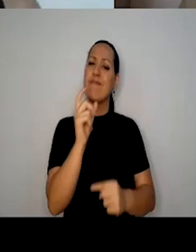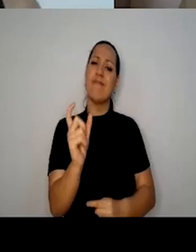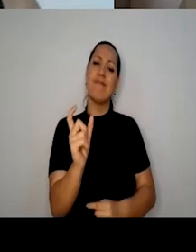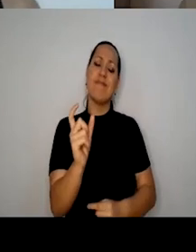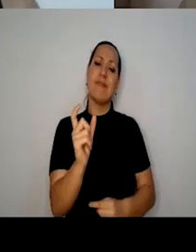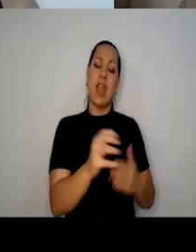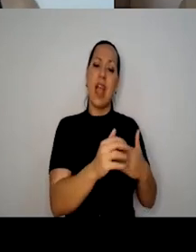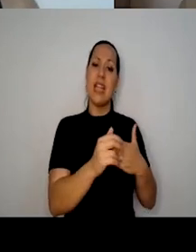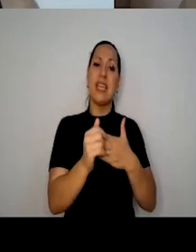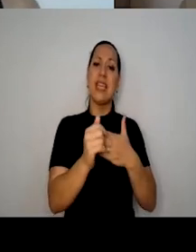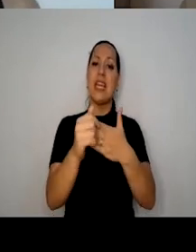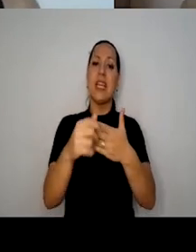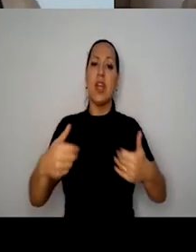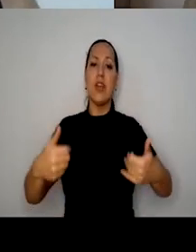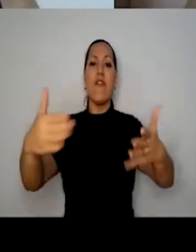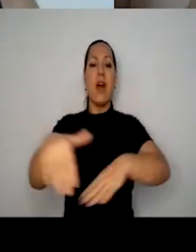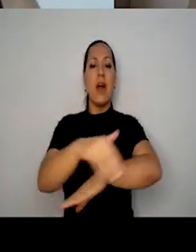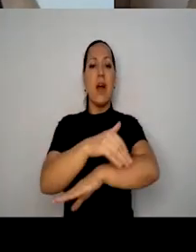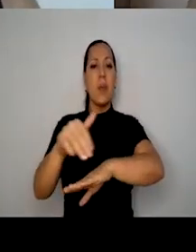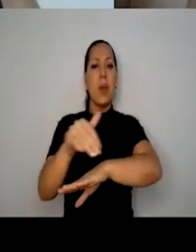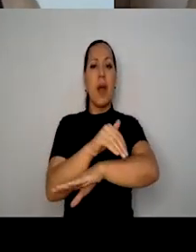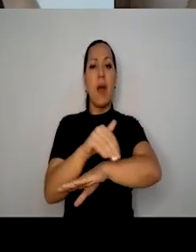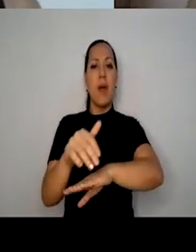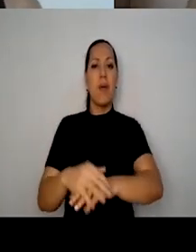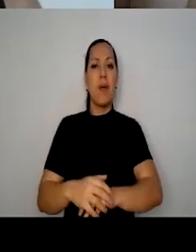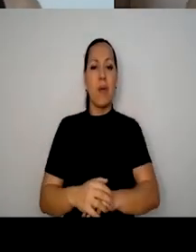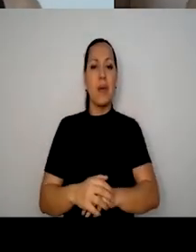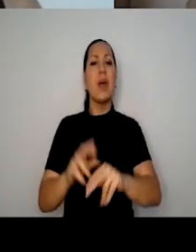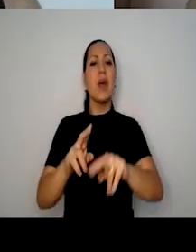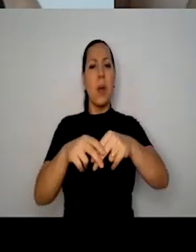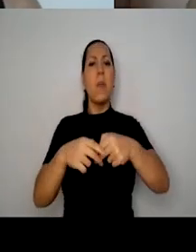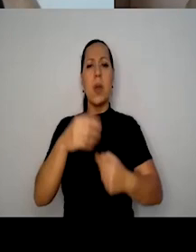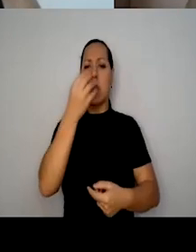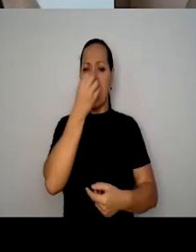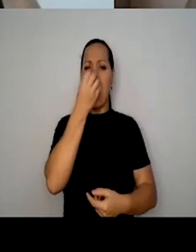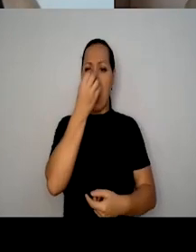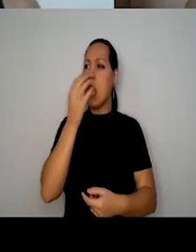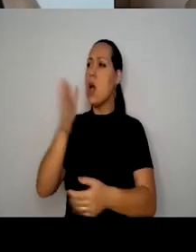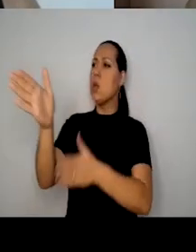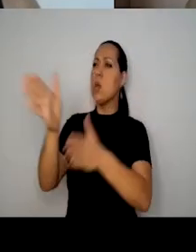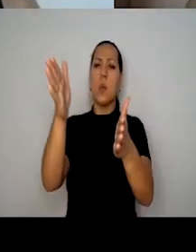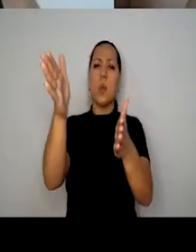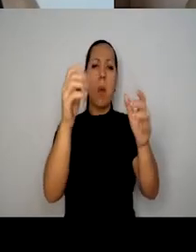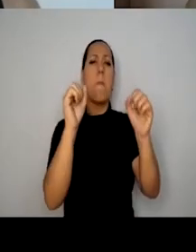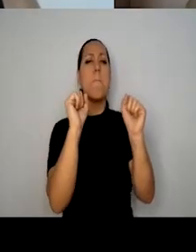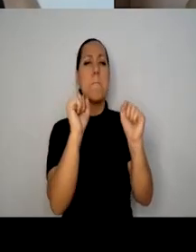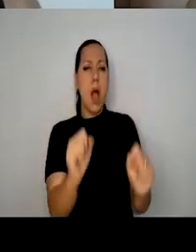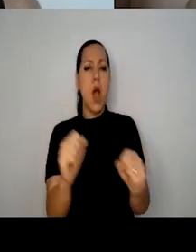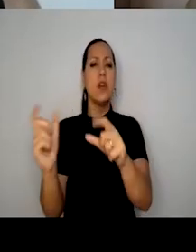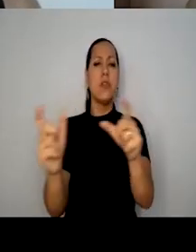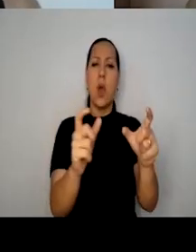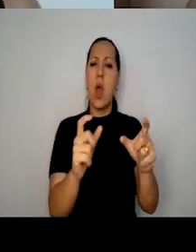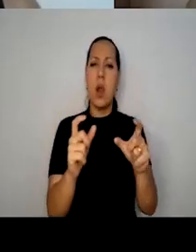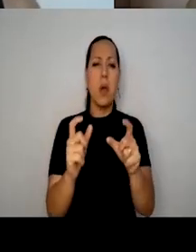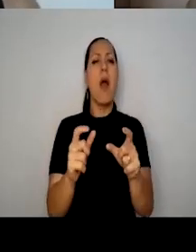vai para a rua, e aí por isso o palhaço pode entrar em qualquer lugar porque ele tem essa função, ele